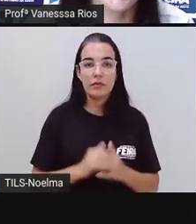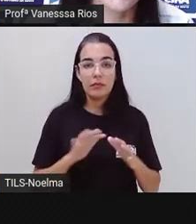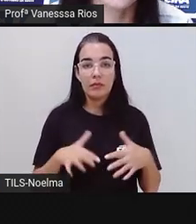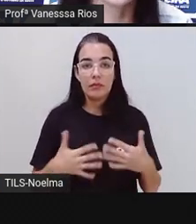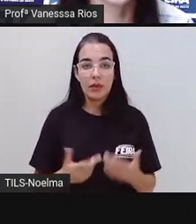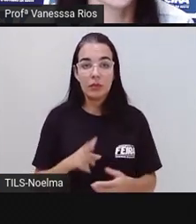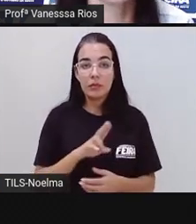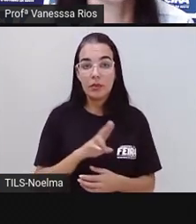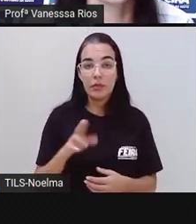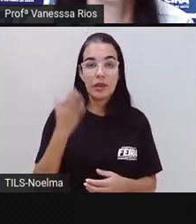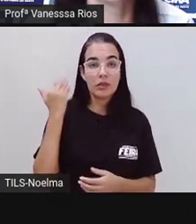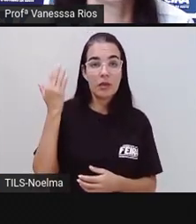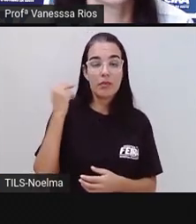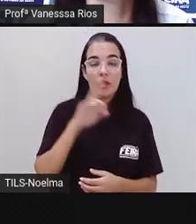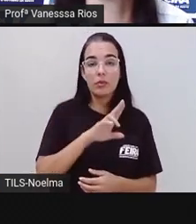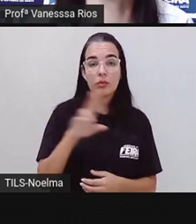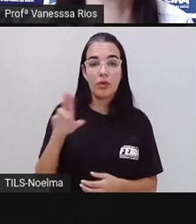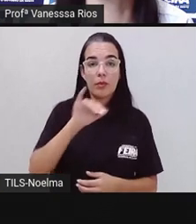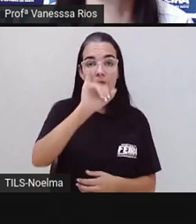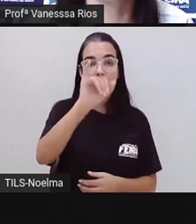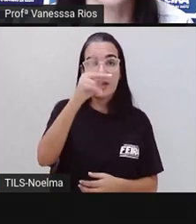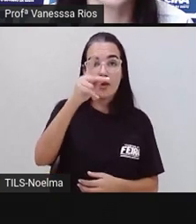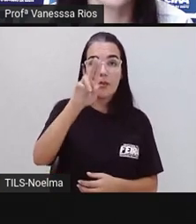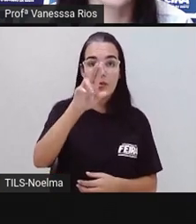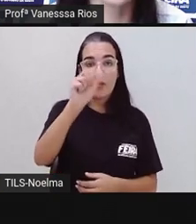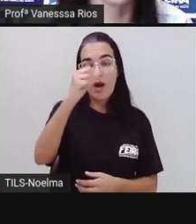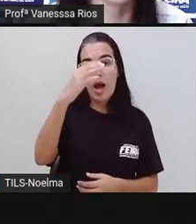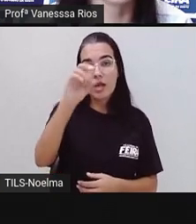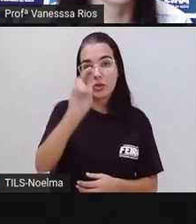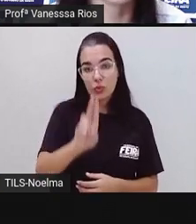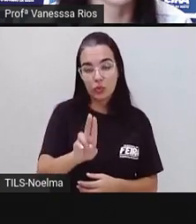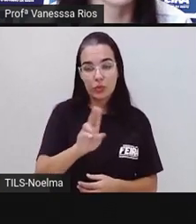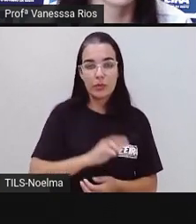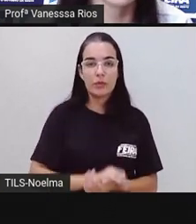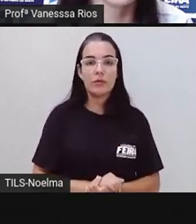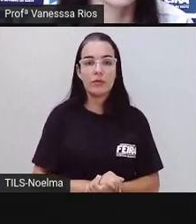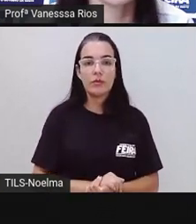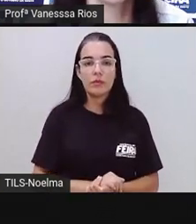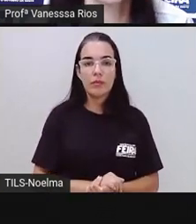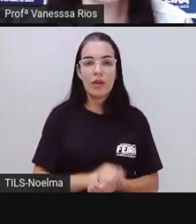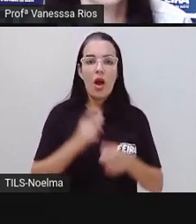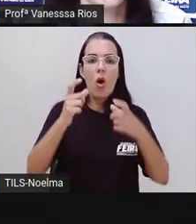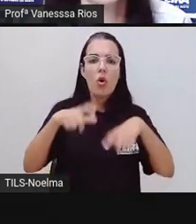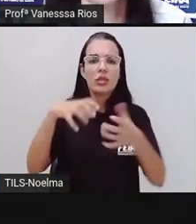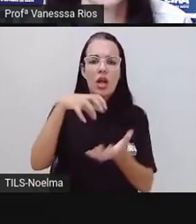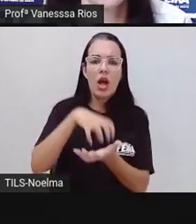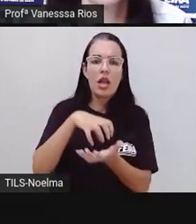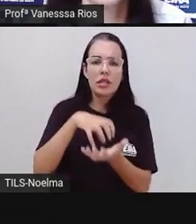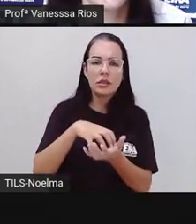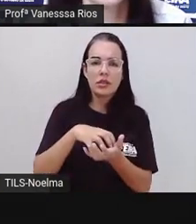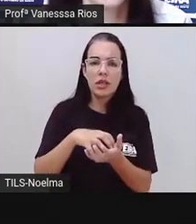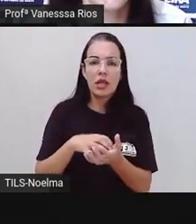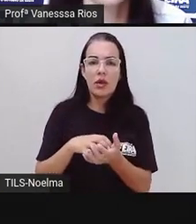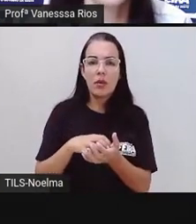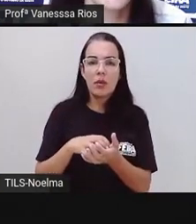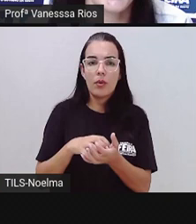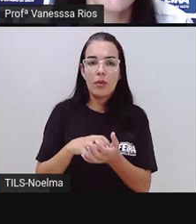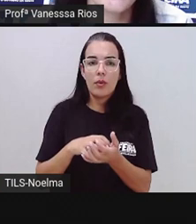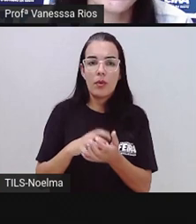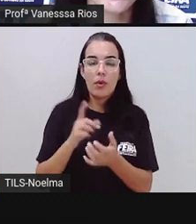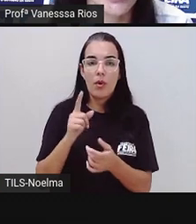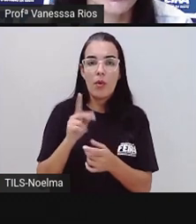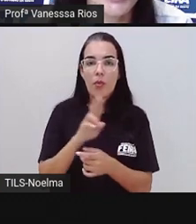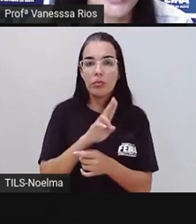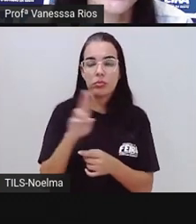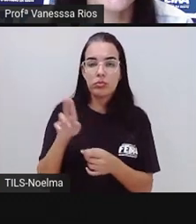Carneiro, antigamente era denominado de Iguaçu. E é onde se localiza a comunidade Alto da